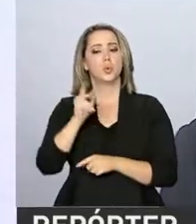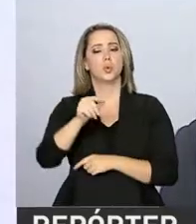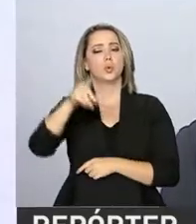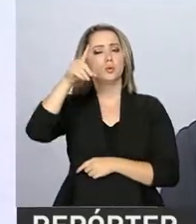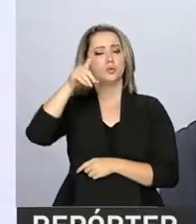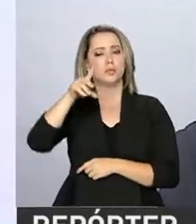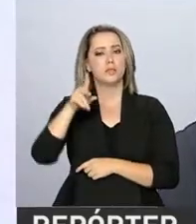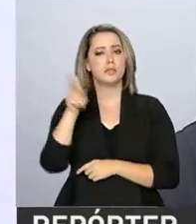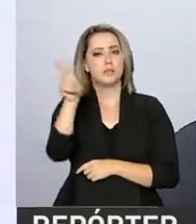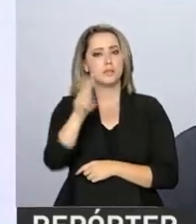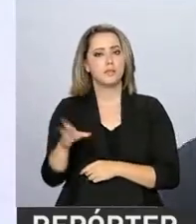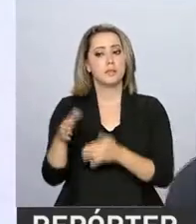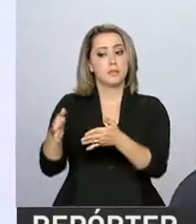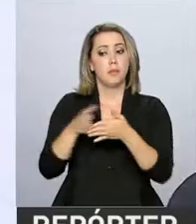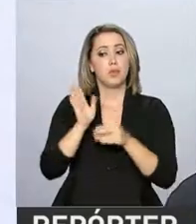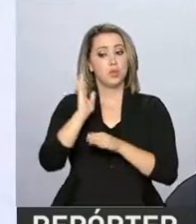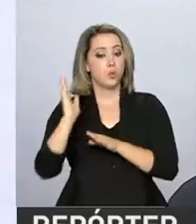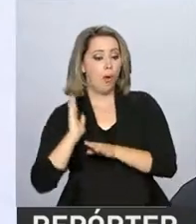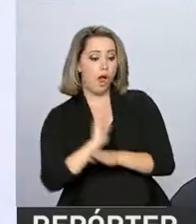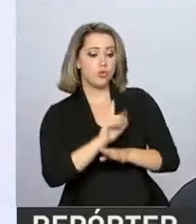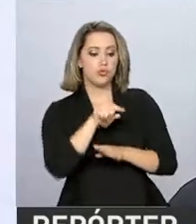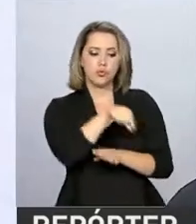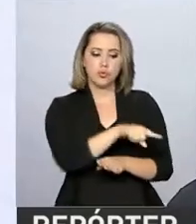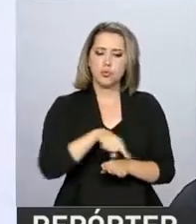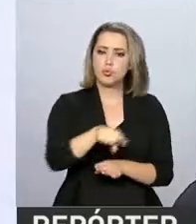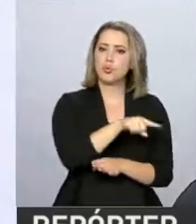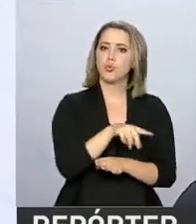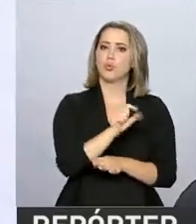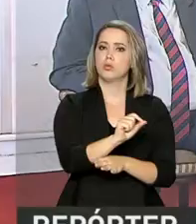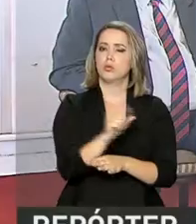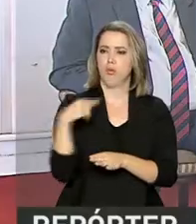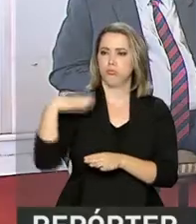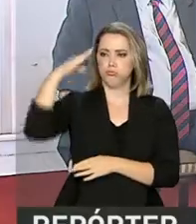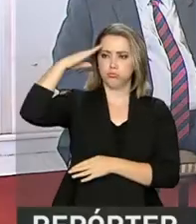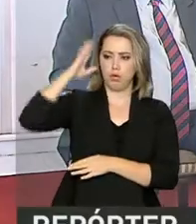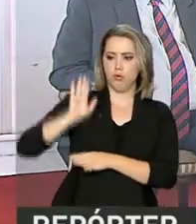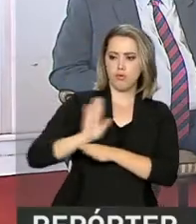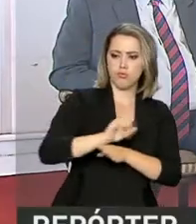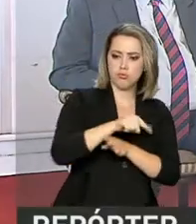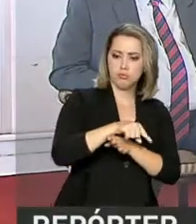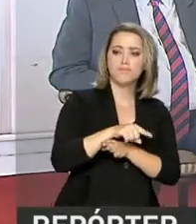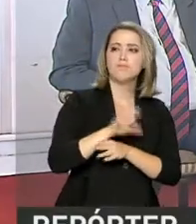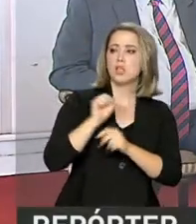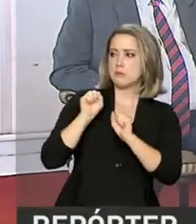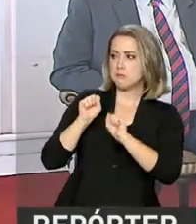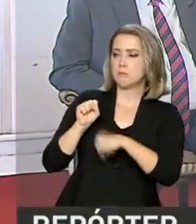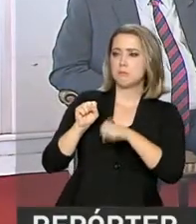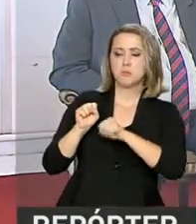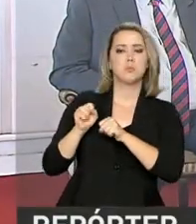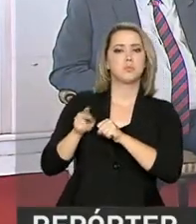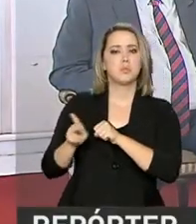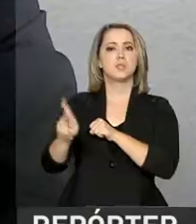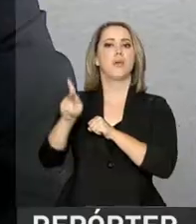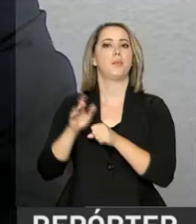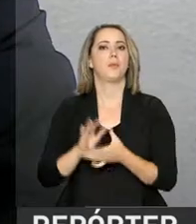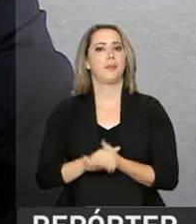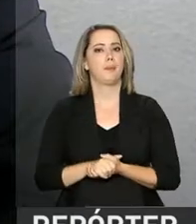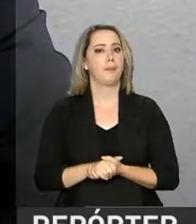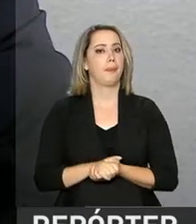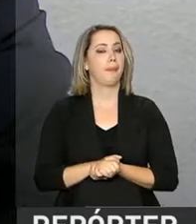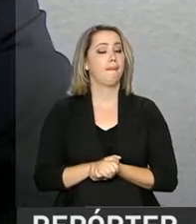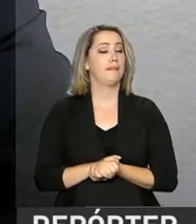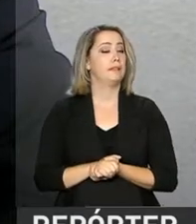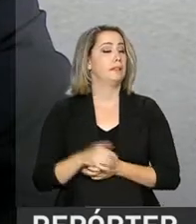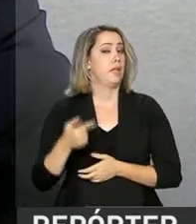solicitou a presença das Forças Armadas para reforçar a segurança nos estados, foi prontamente atendido. Quando